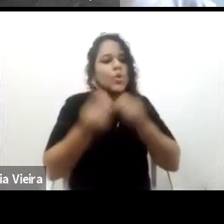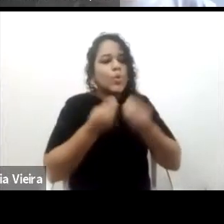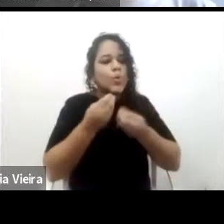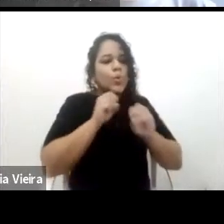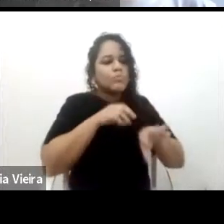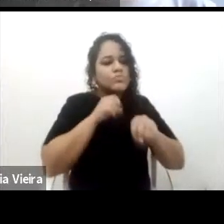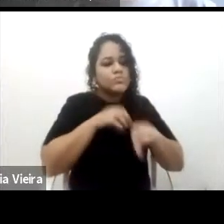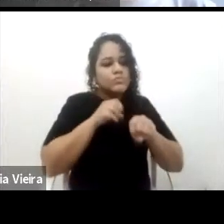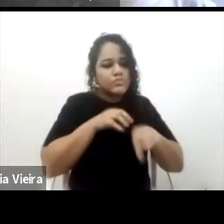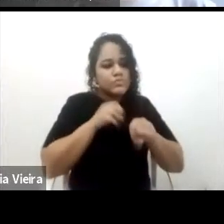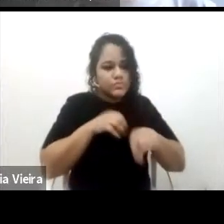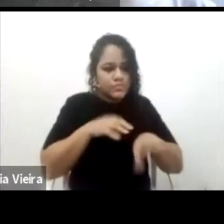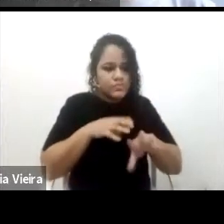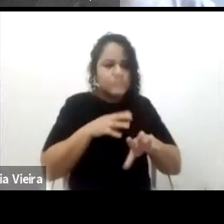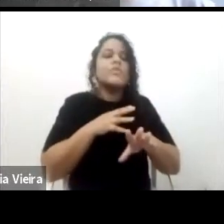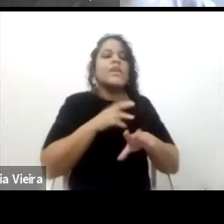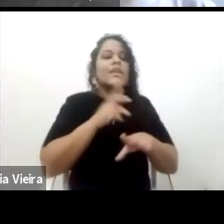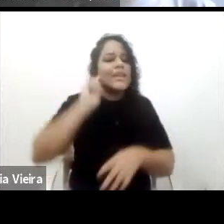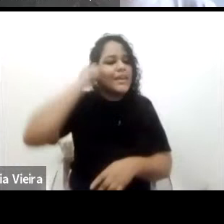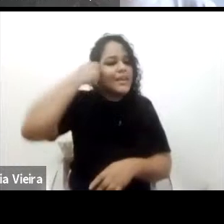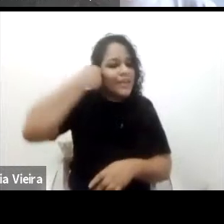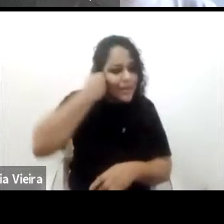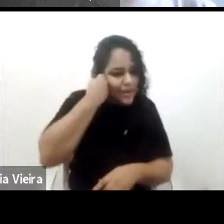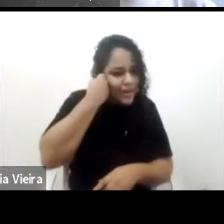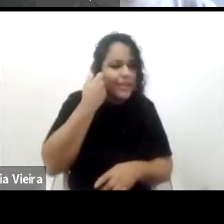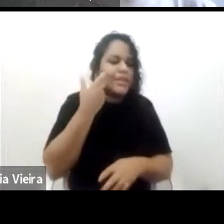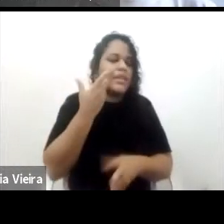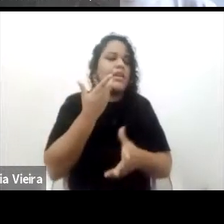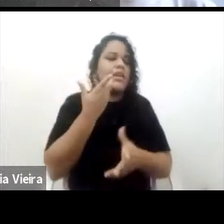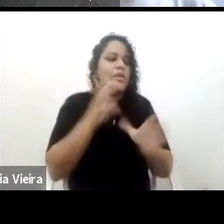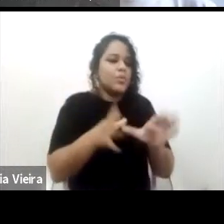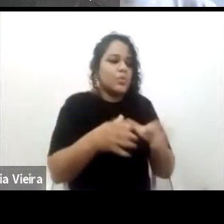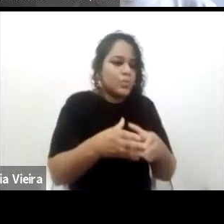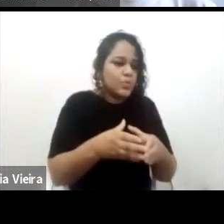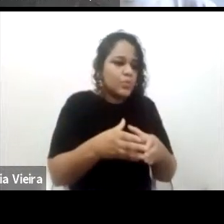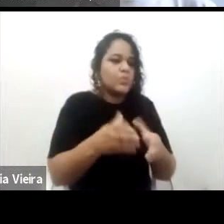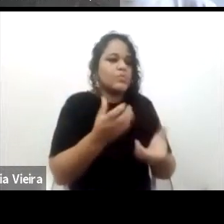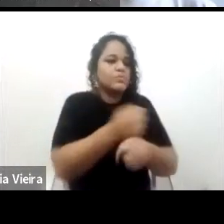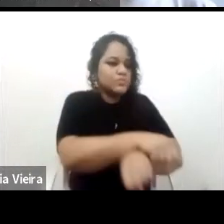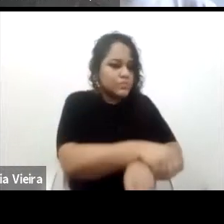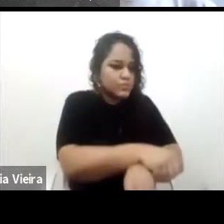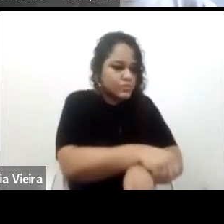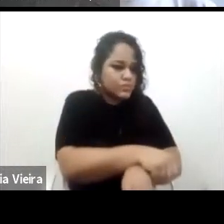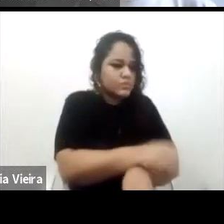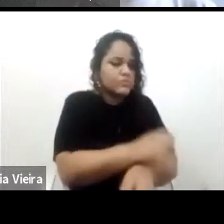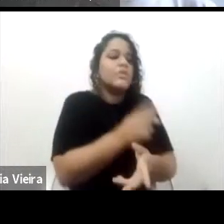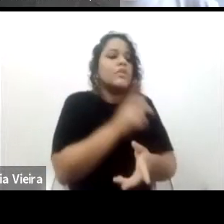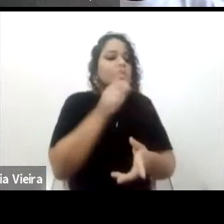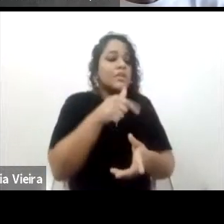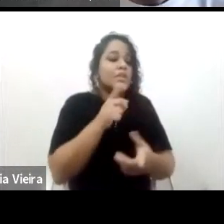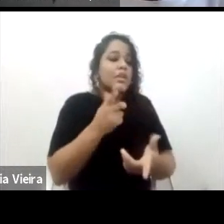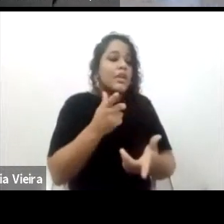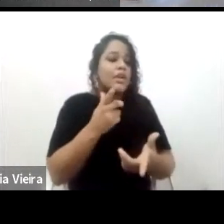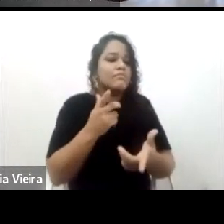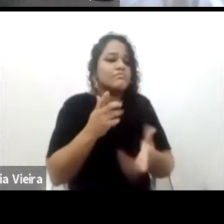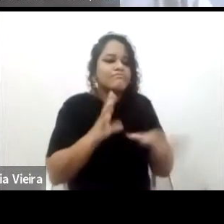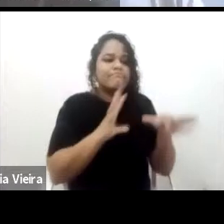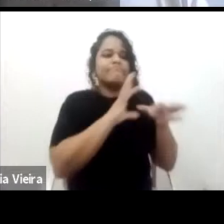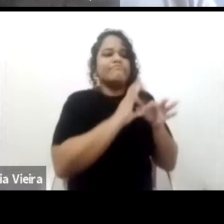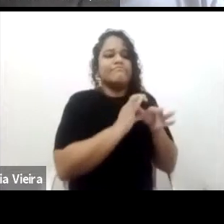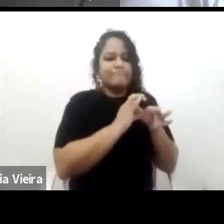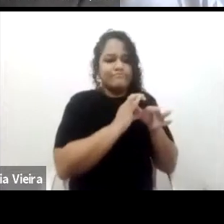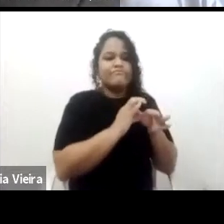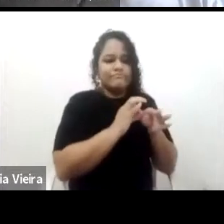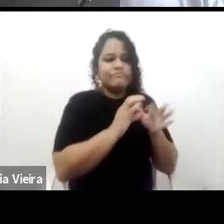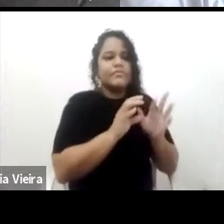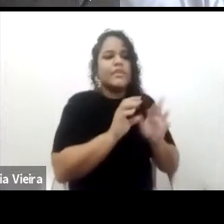escravos, vinculados a essa educação, principalmente religiosa, é essa educação